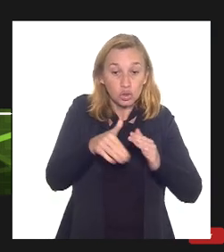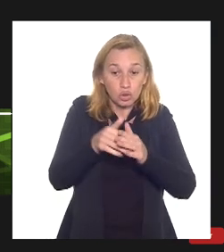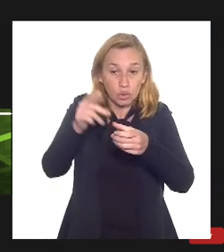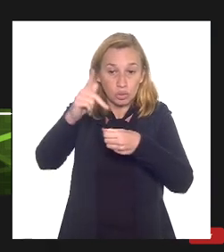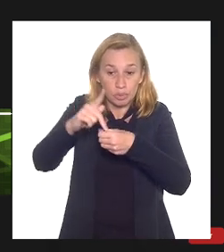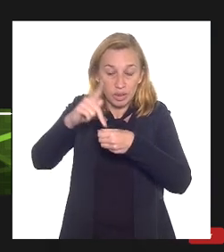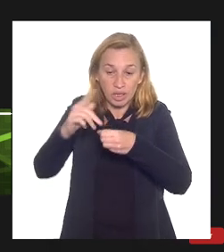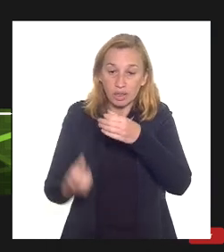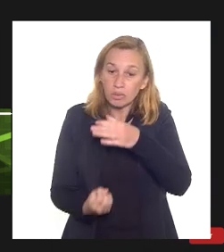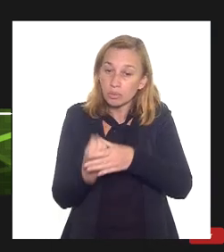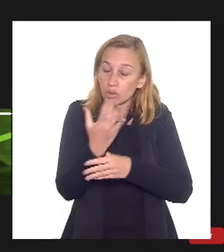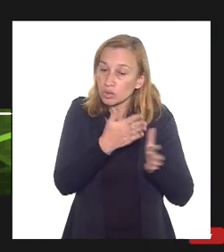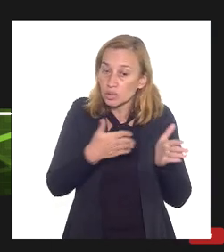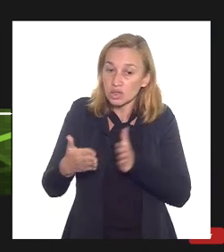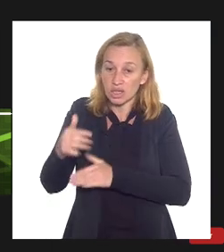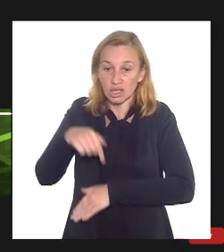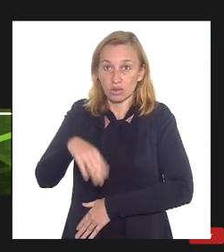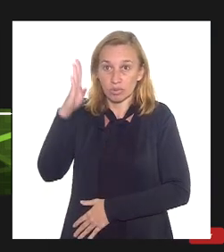produzido aqui no Brasil